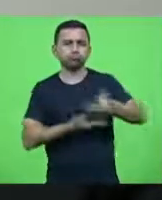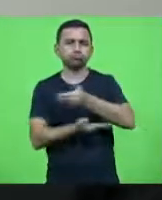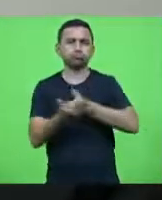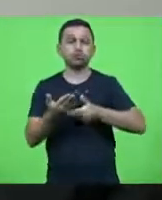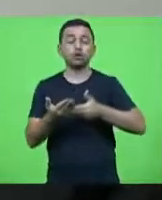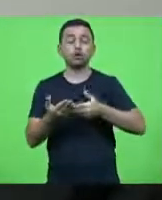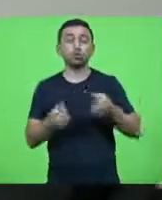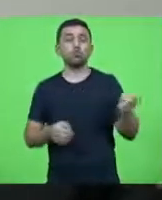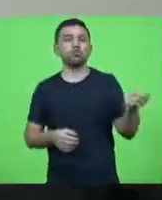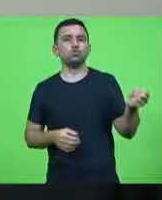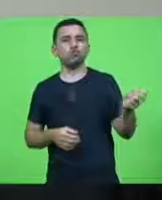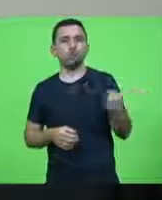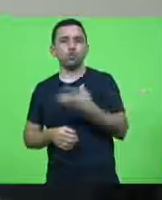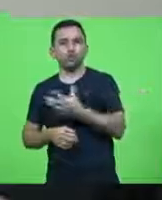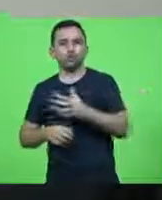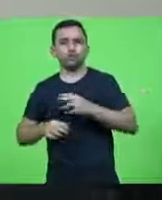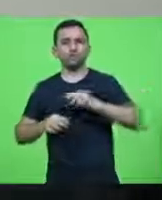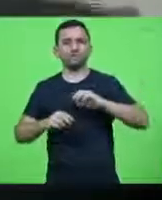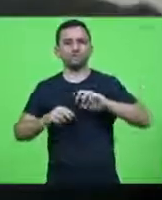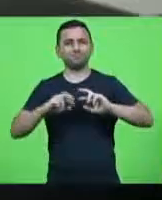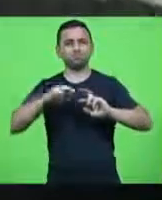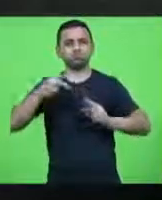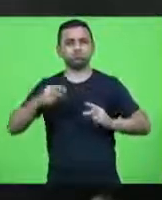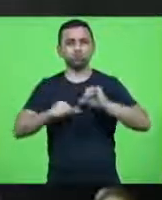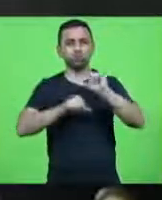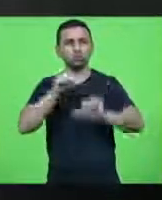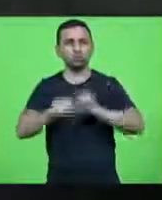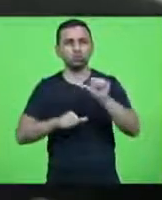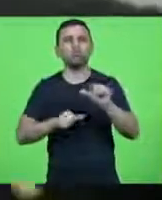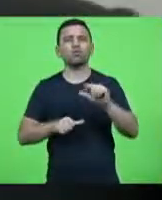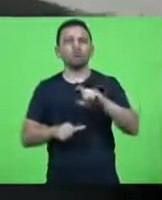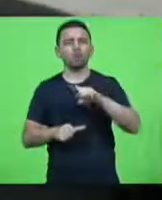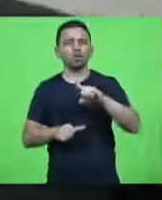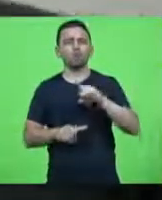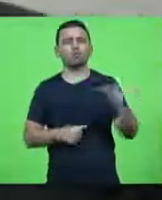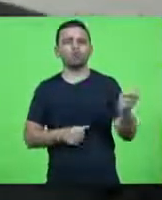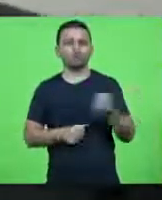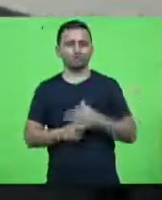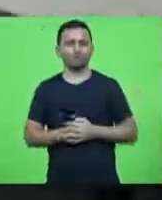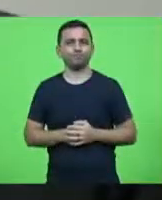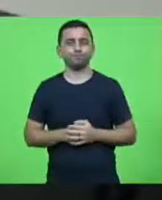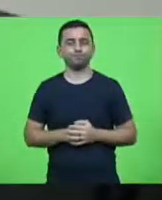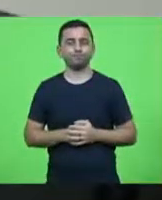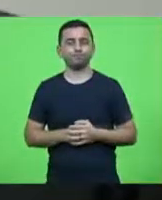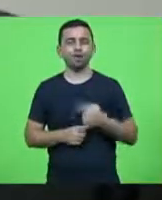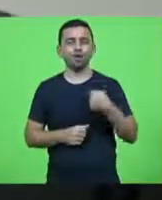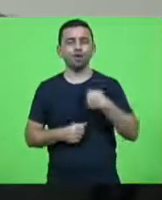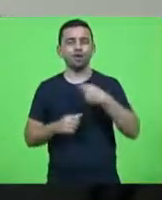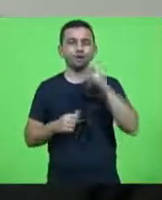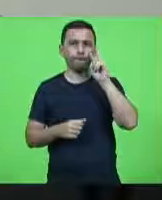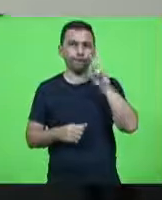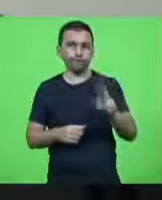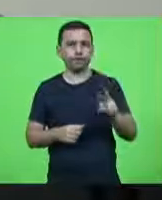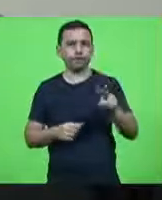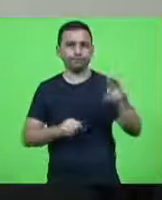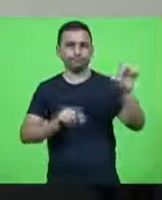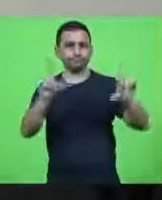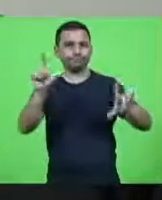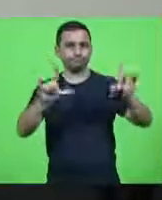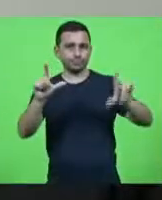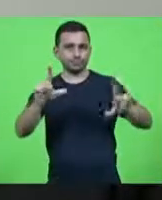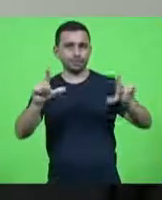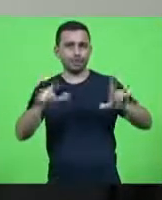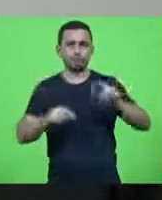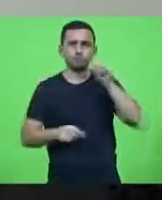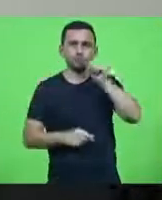variante com uma nova cepa o significa isso? eu assisti uma reportagem uma entrevista da prefeita de Itapema